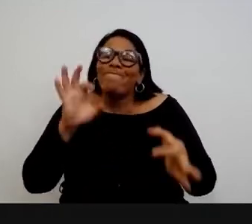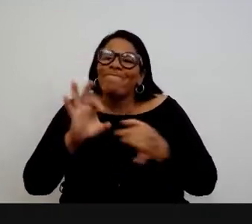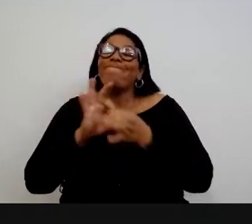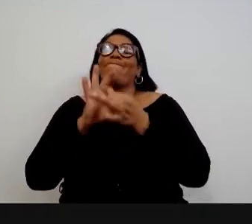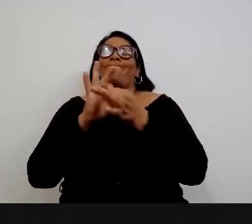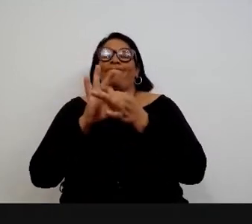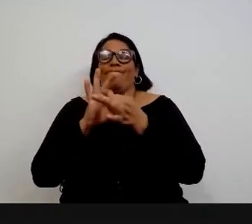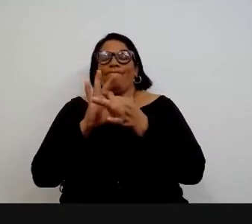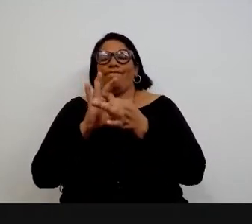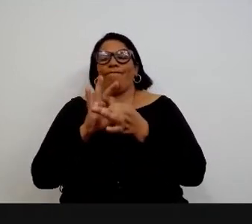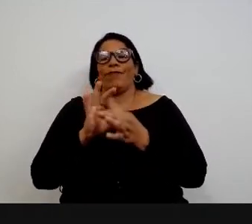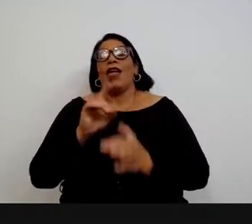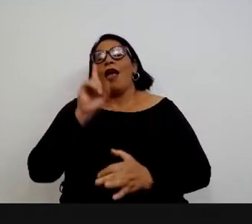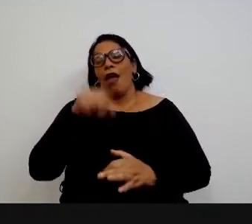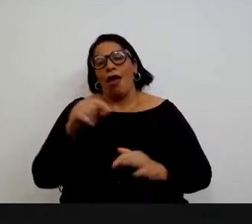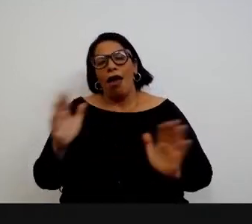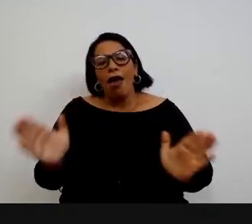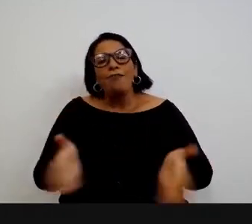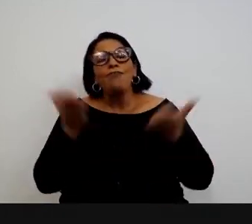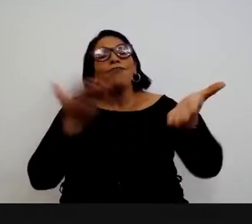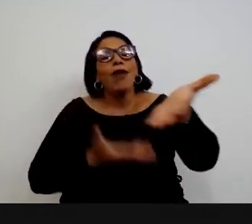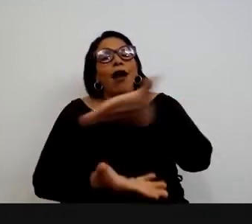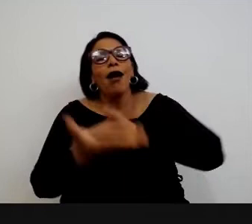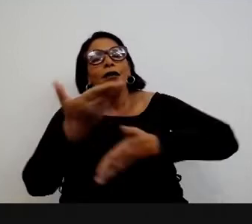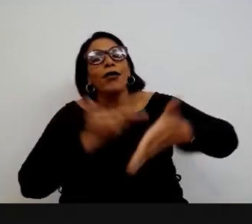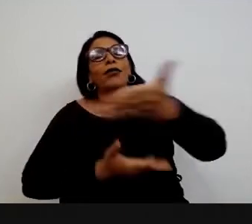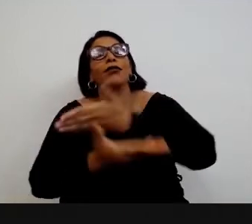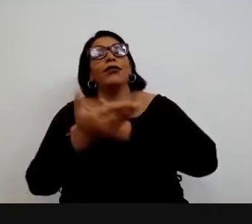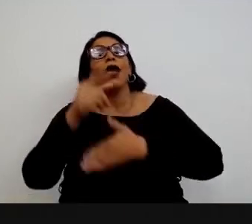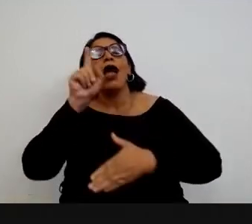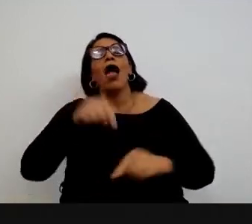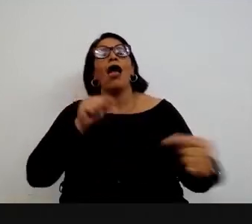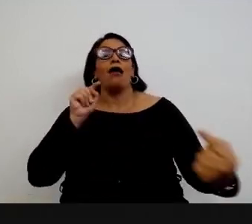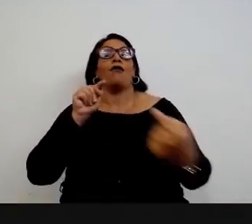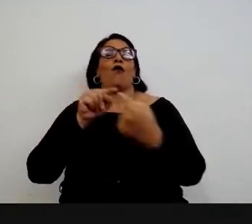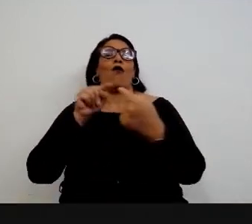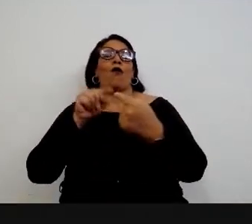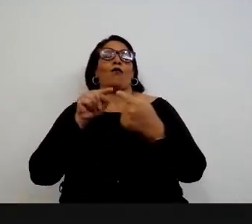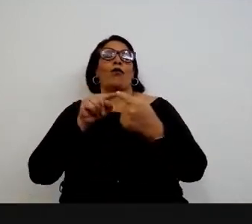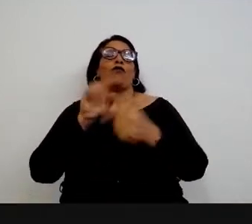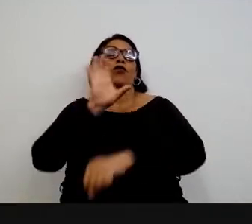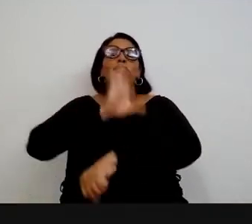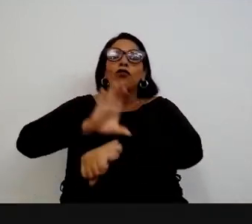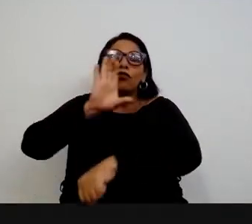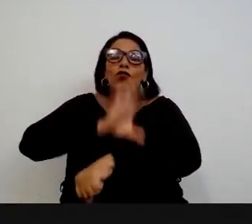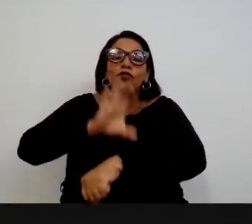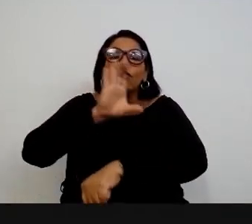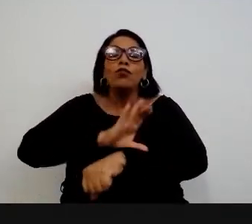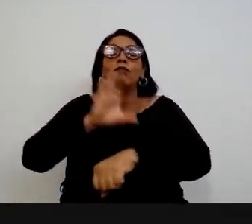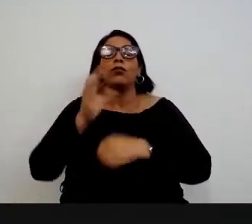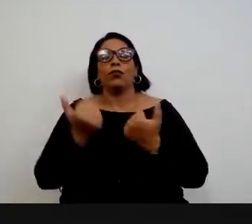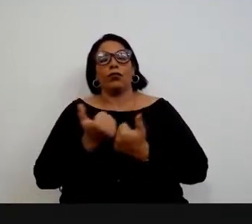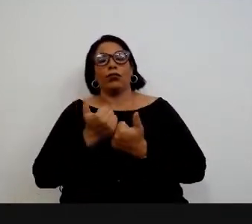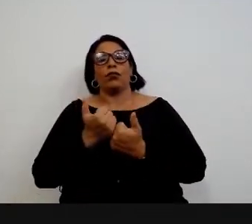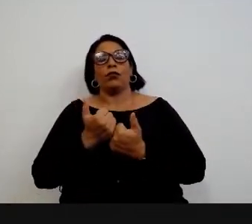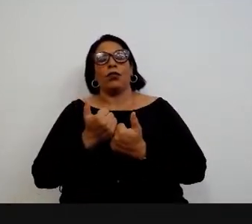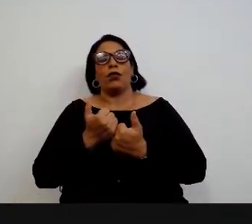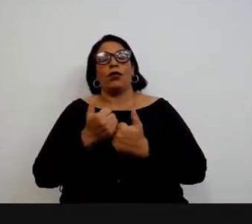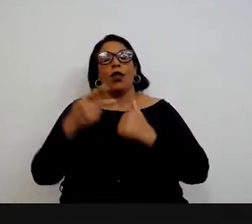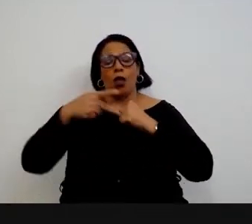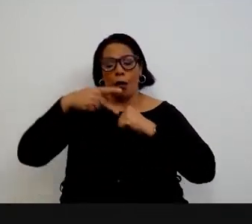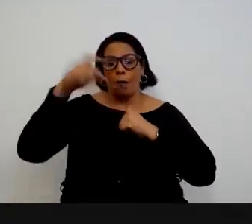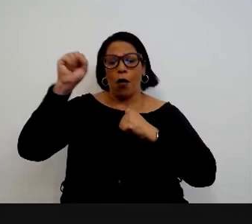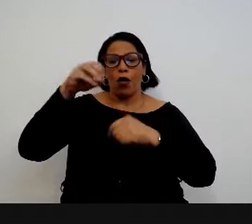E essa colaboração mútua é um objetivo de um curso estricto